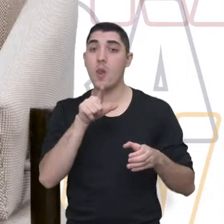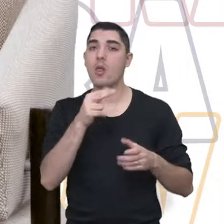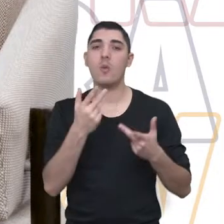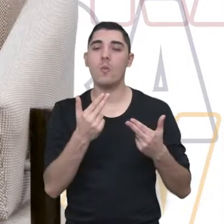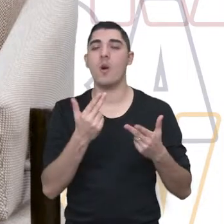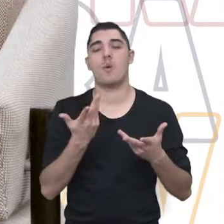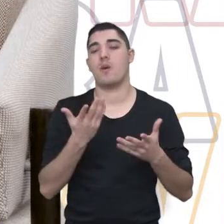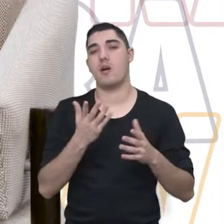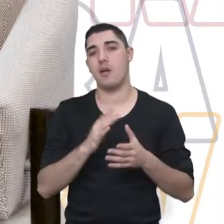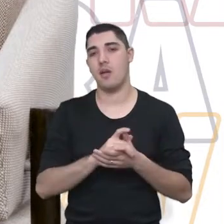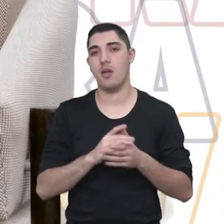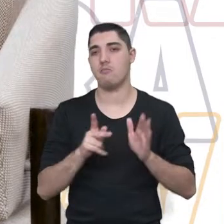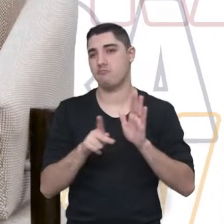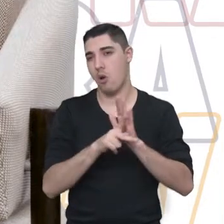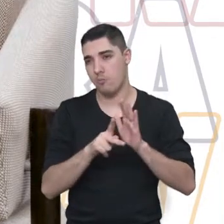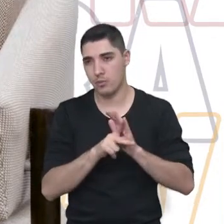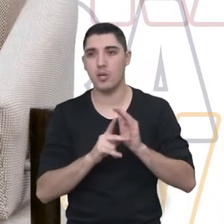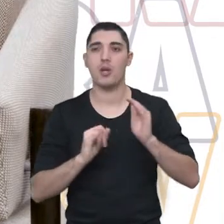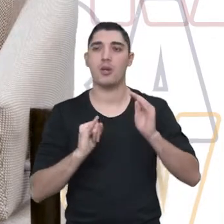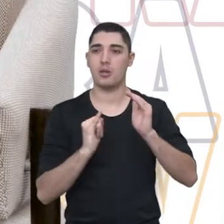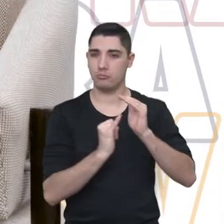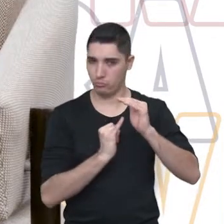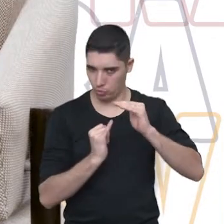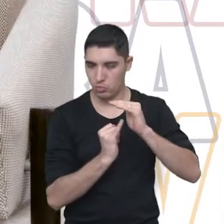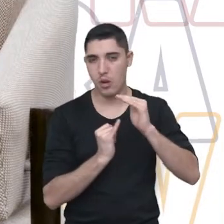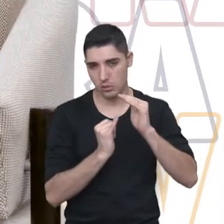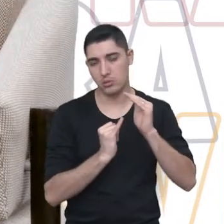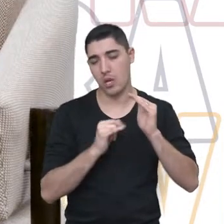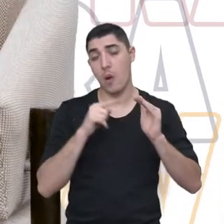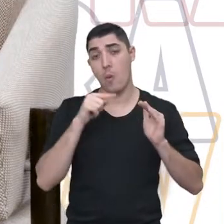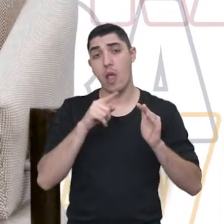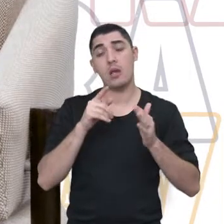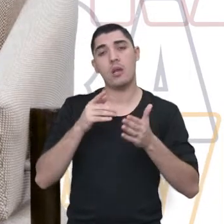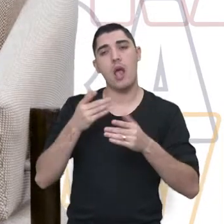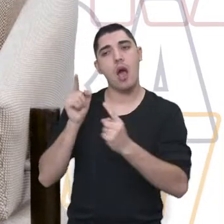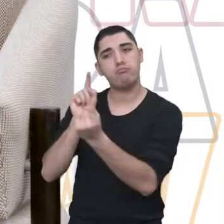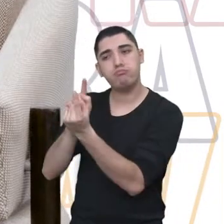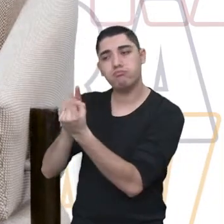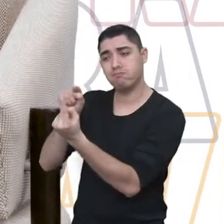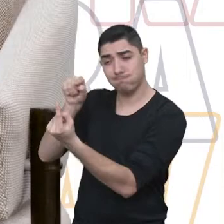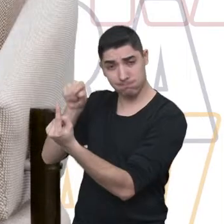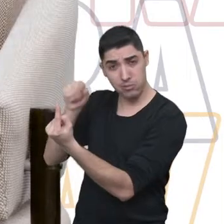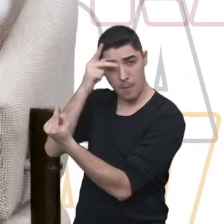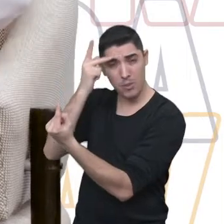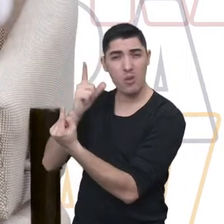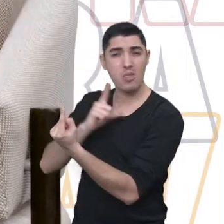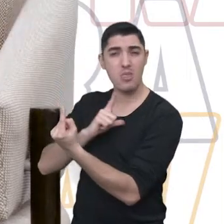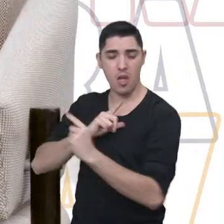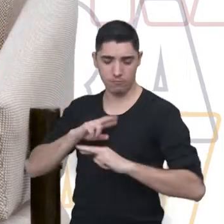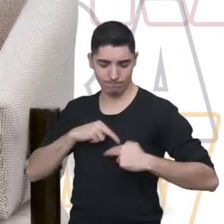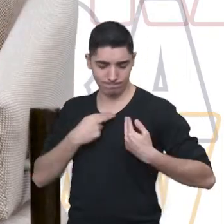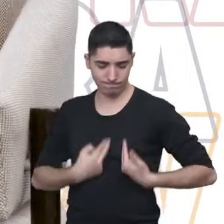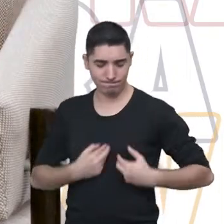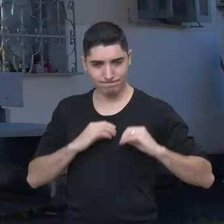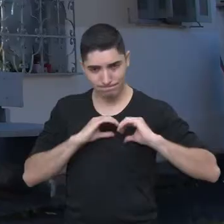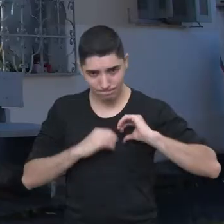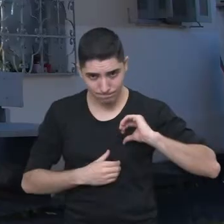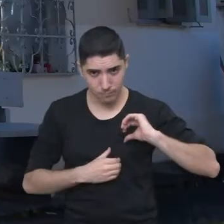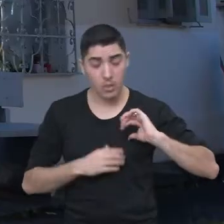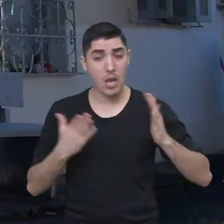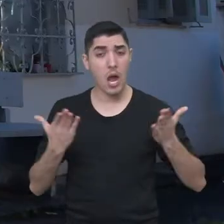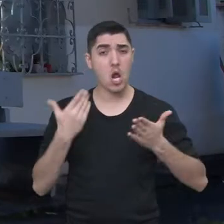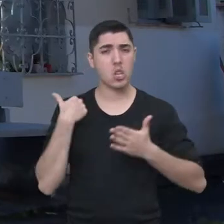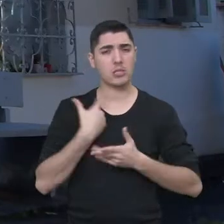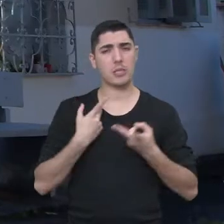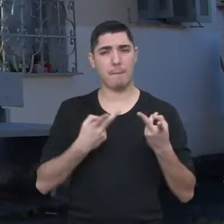uma instituição que atende pessoas em luto. Atualmente, e principalmente depois da pandemia, a gente